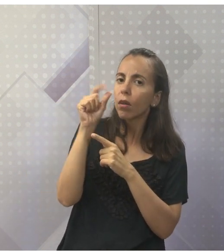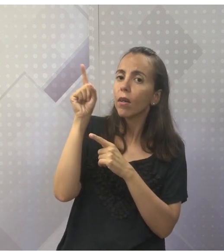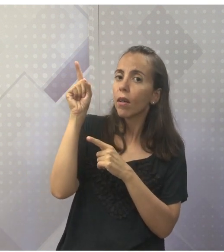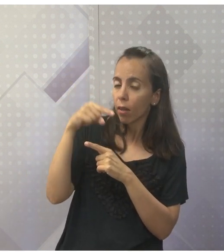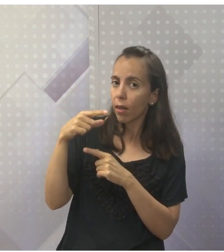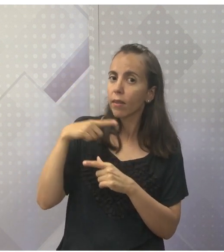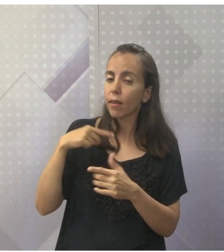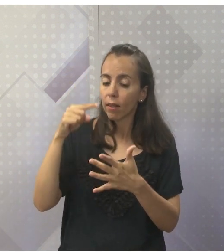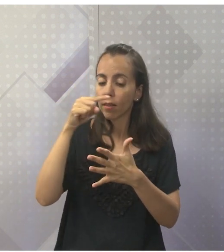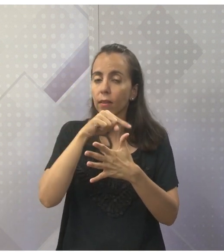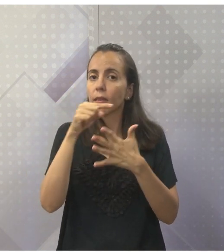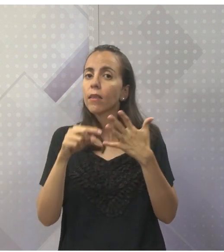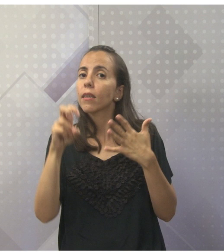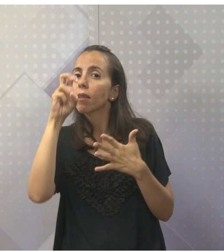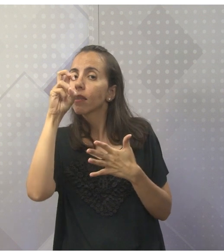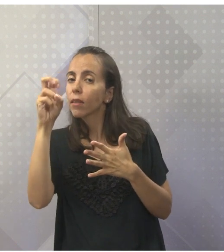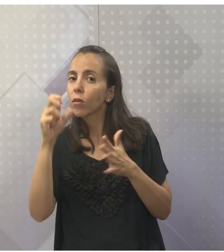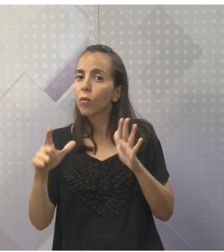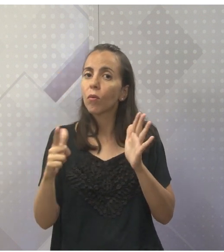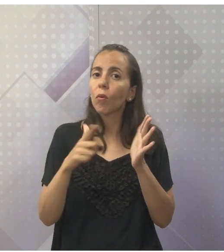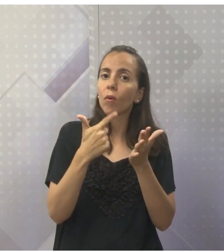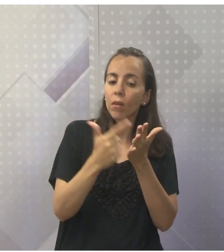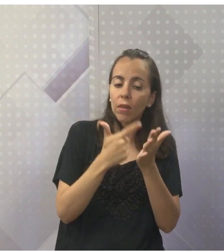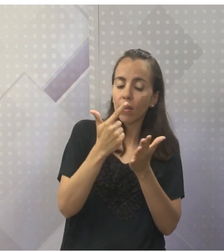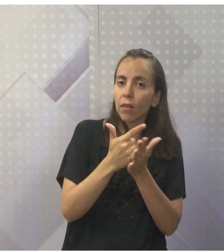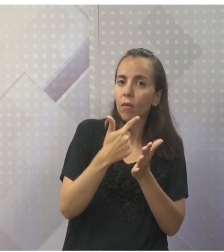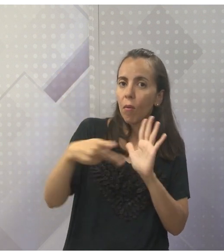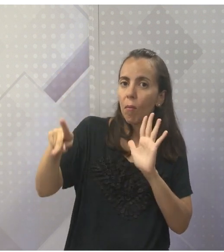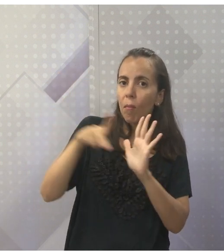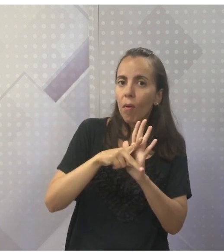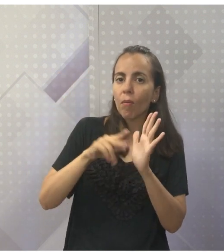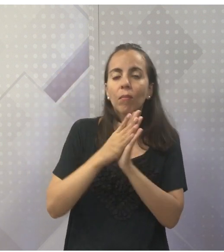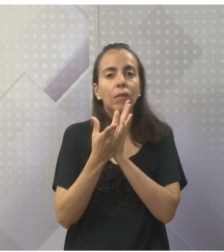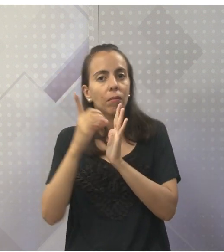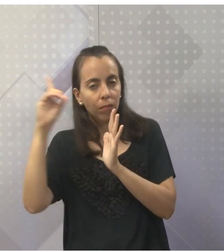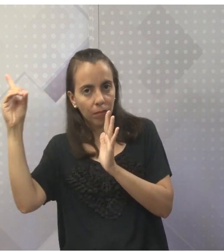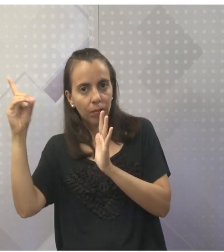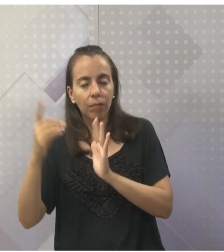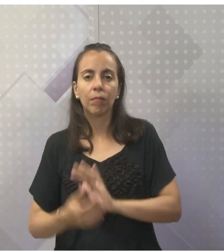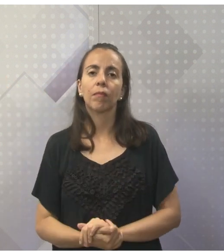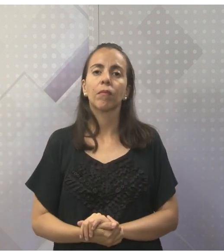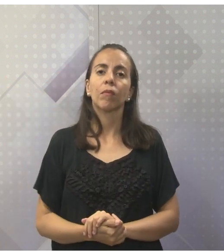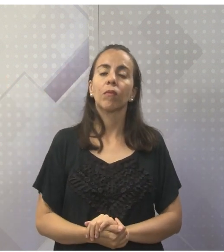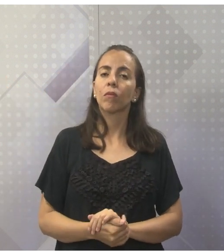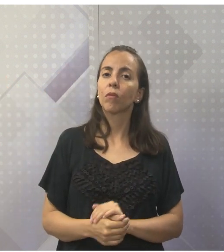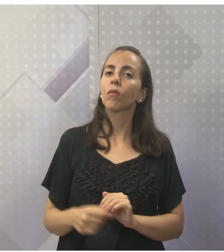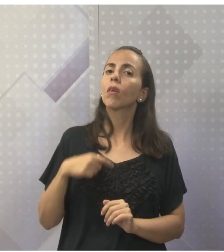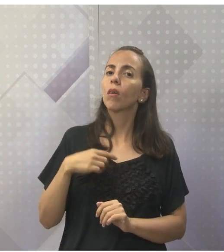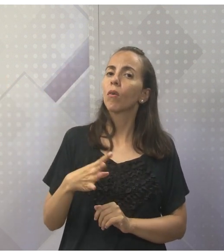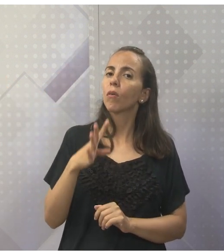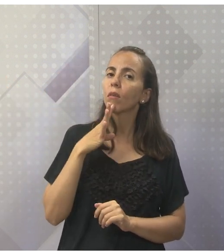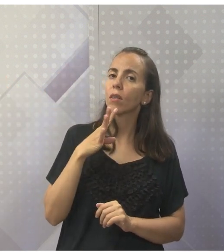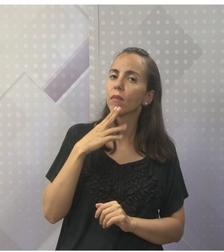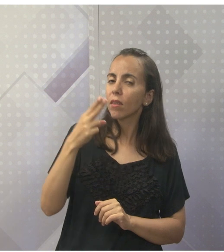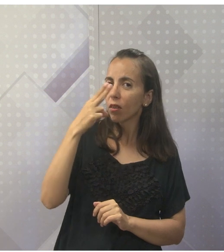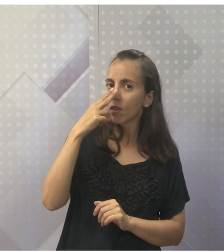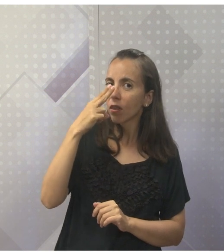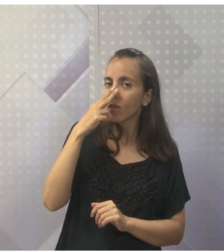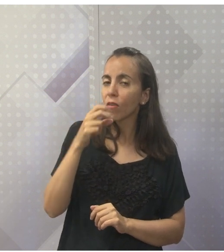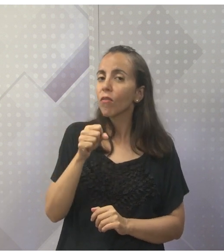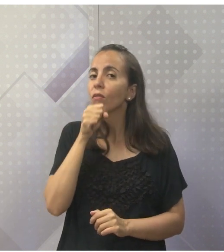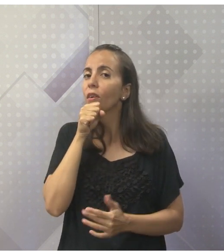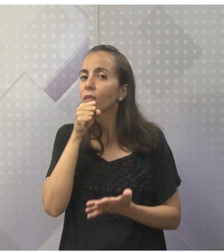Pentateuco, que são aqueles primeiros livros, né? Chamados pelos cristãos de Antigo